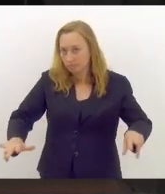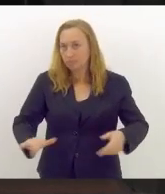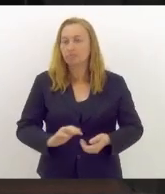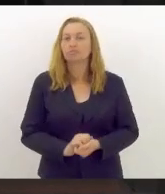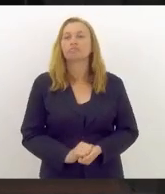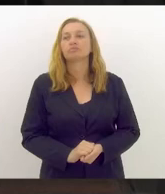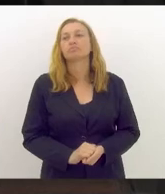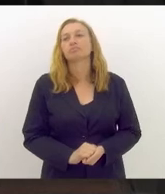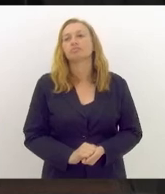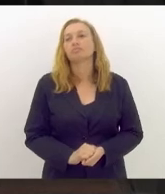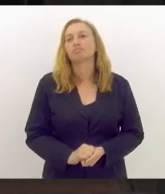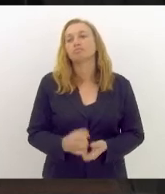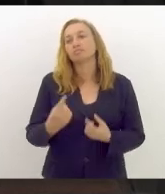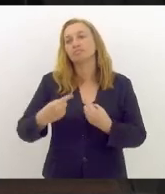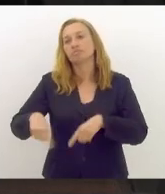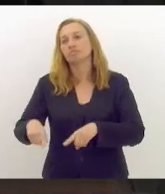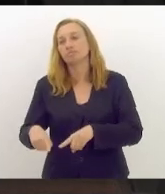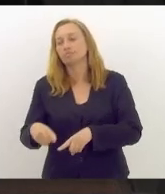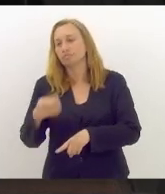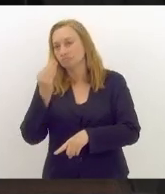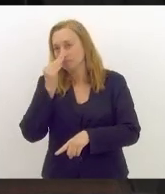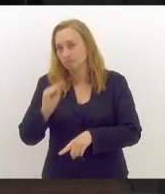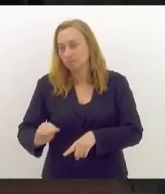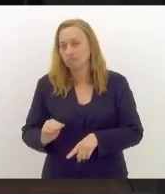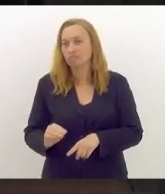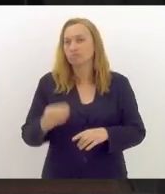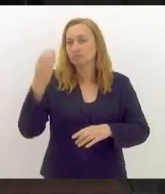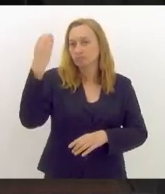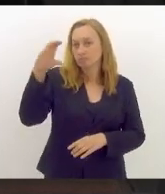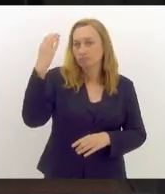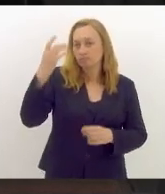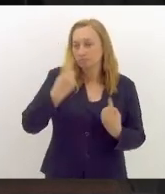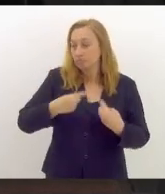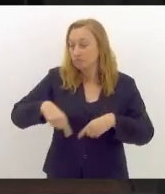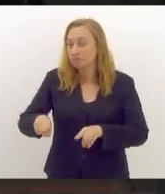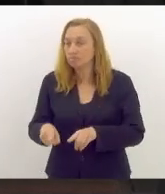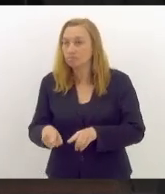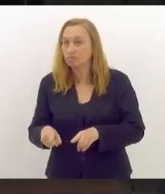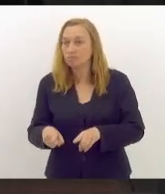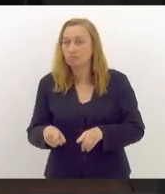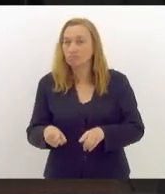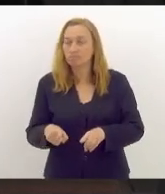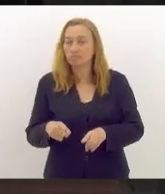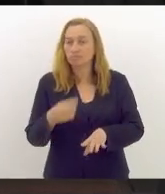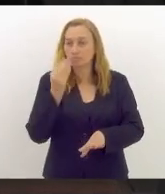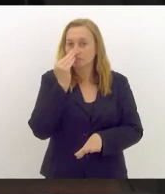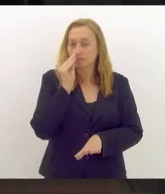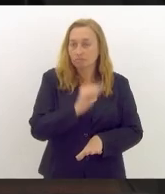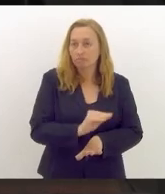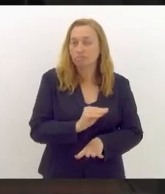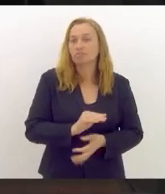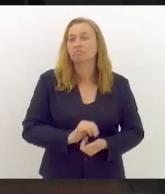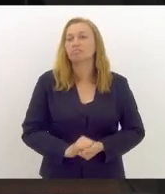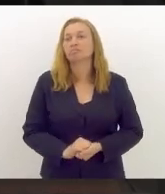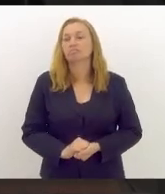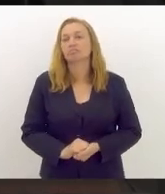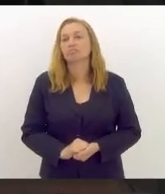à intolerância, da ciência contra o obscurantismo e o negacionismo, enfim,